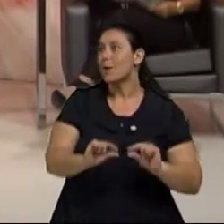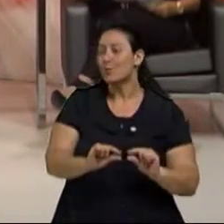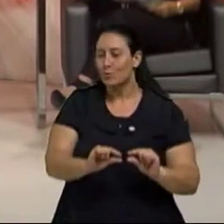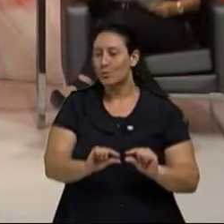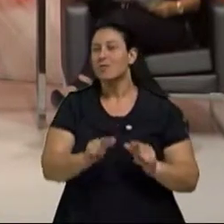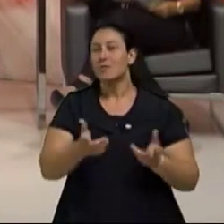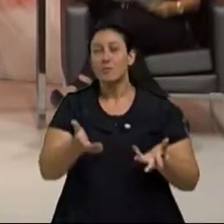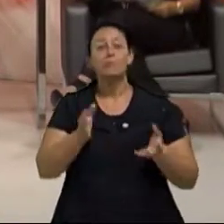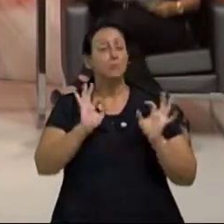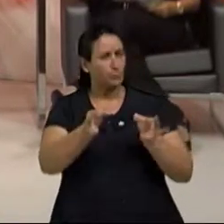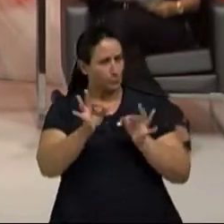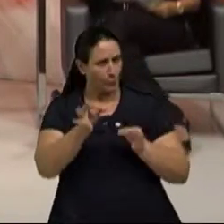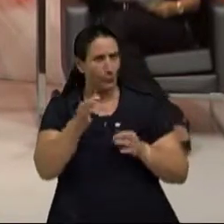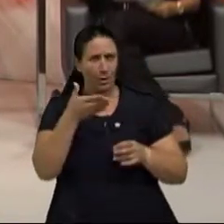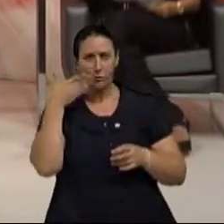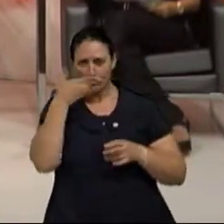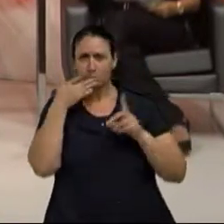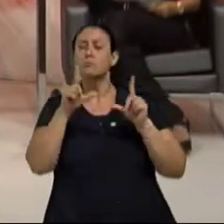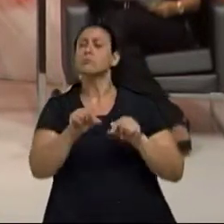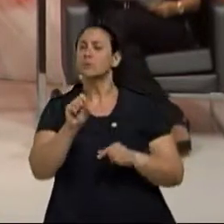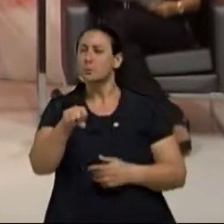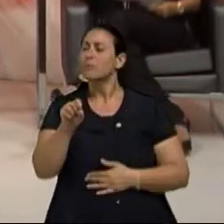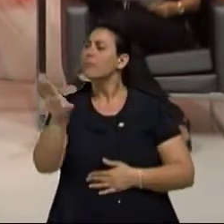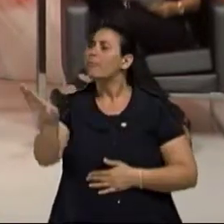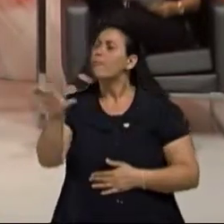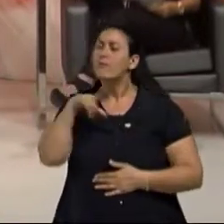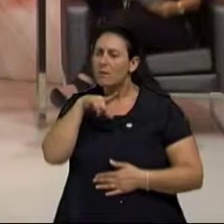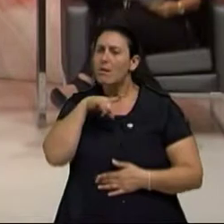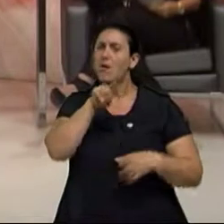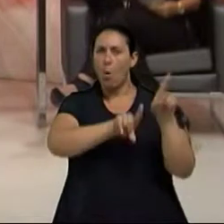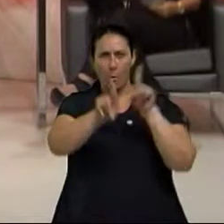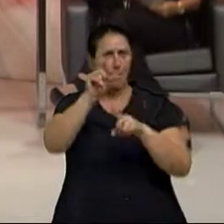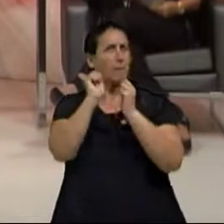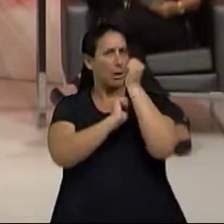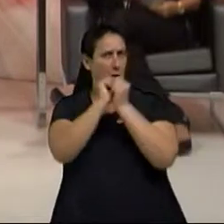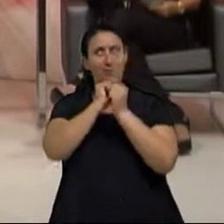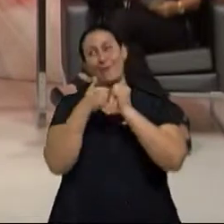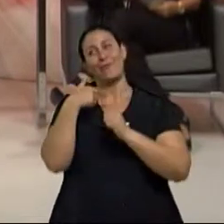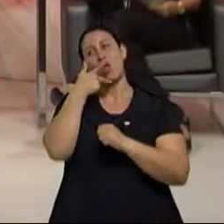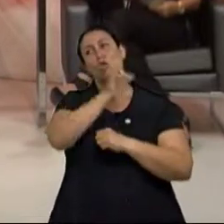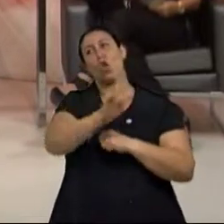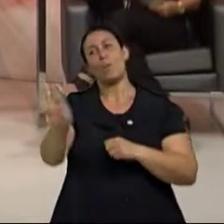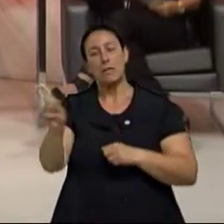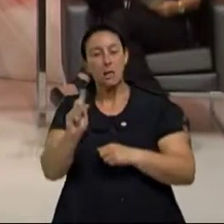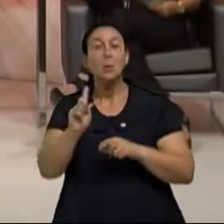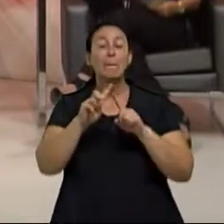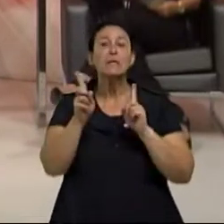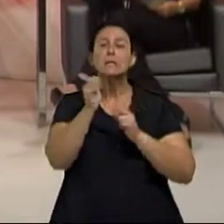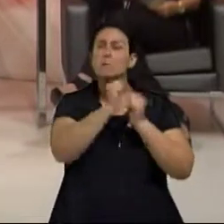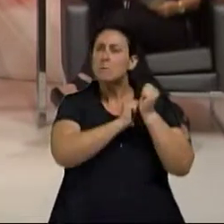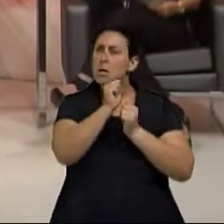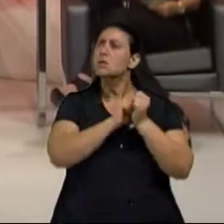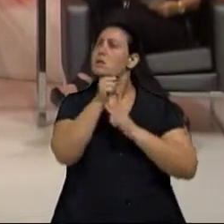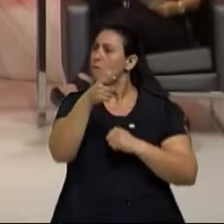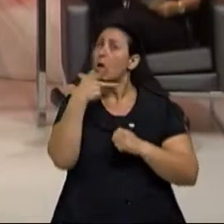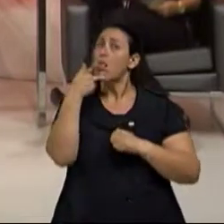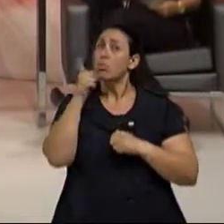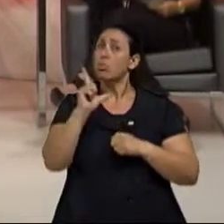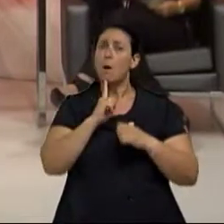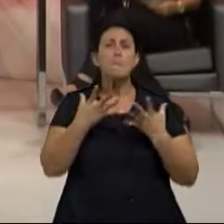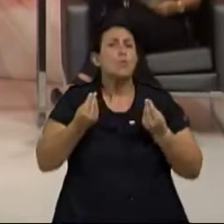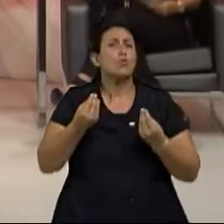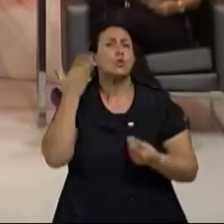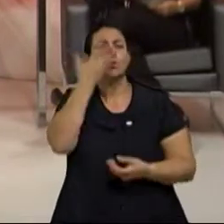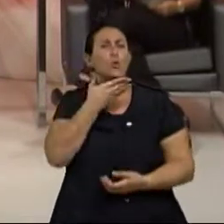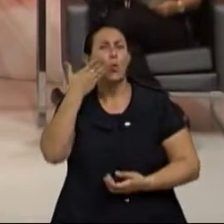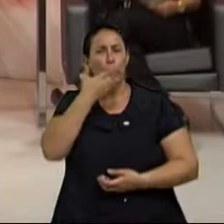A redução do açúcar. A redução do açúcar. Inclusive, tem empresas, que a gente não vai falar em nomes aqui, mas tem empresas que tem mais açúcar e